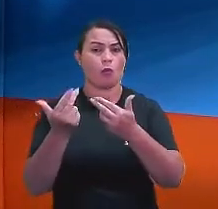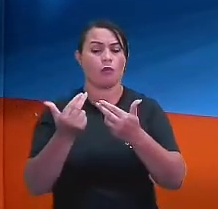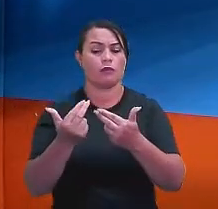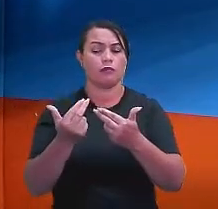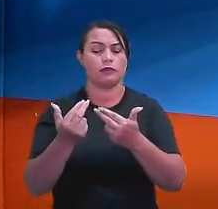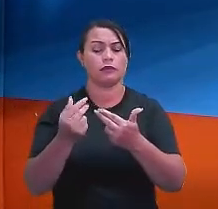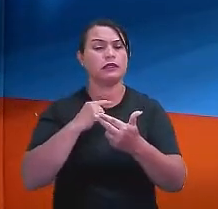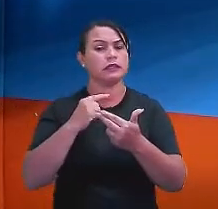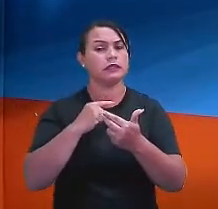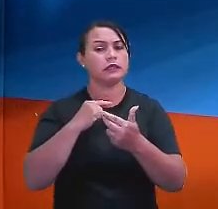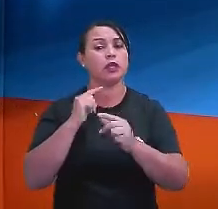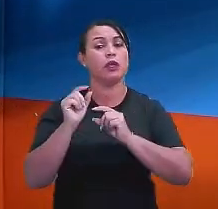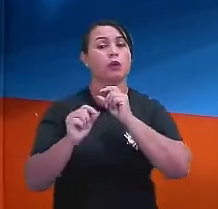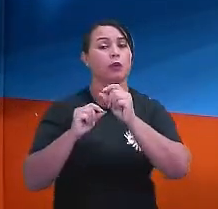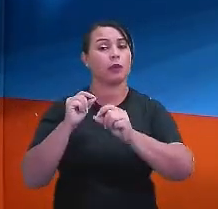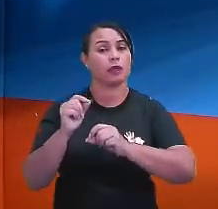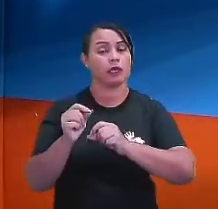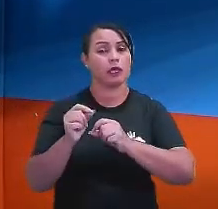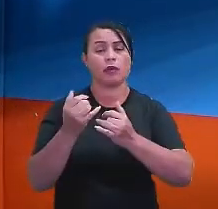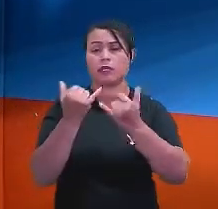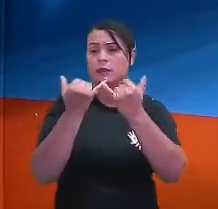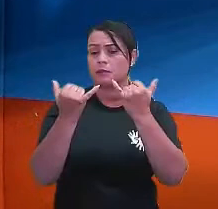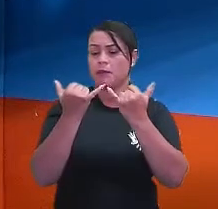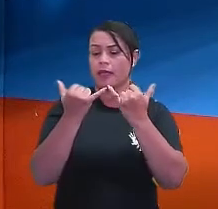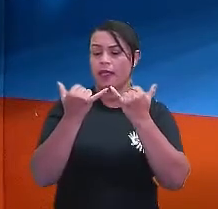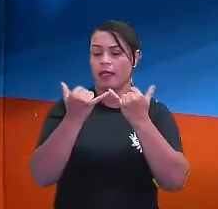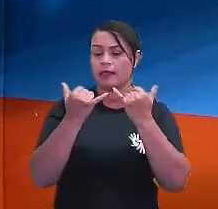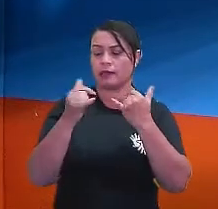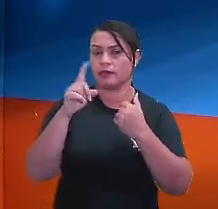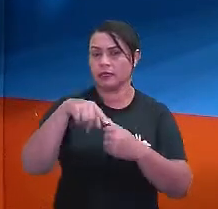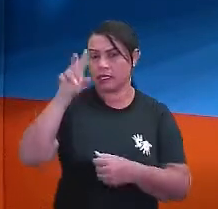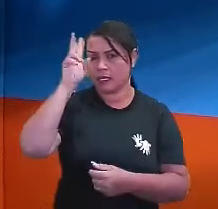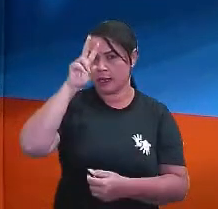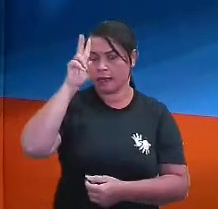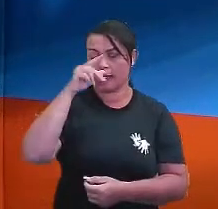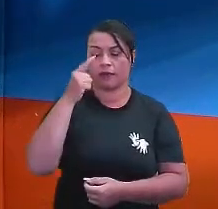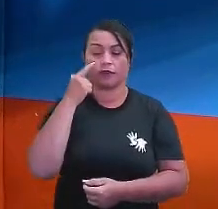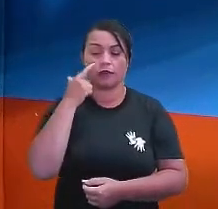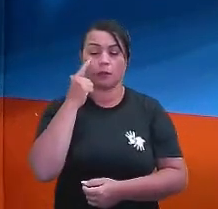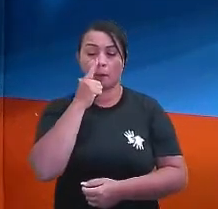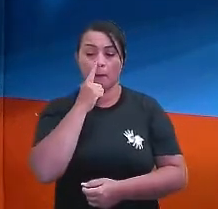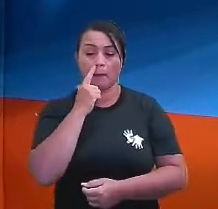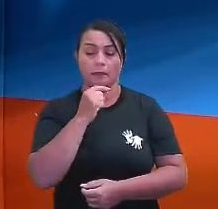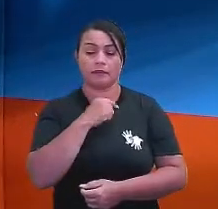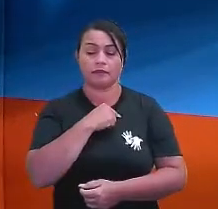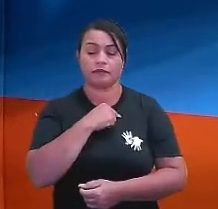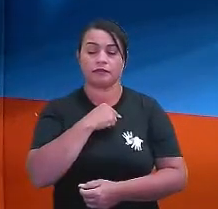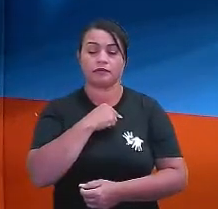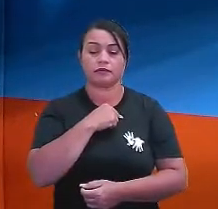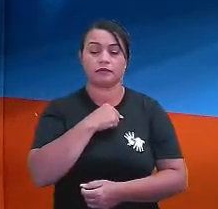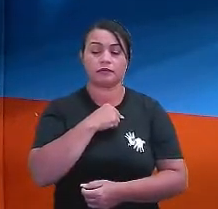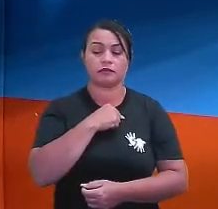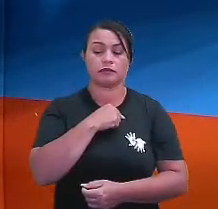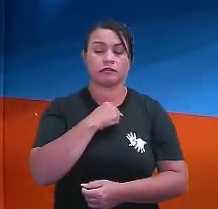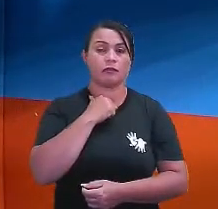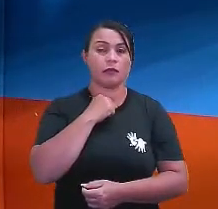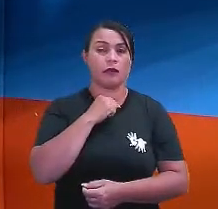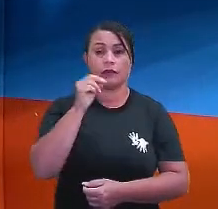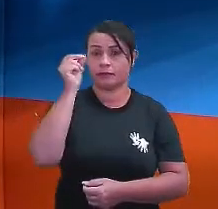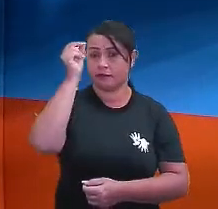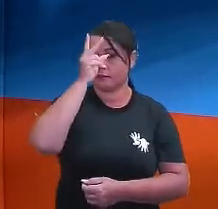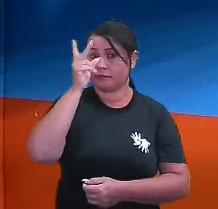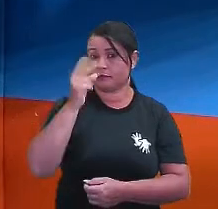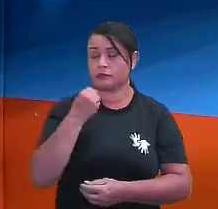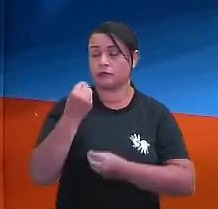né? E que elas tenham essa questão de semelhança. Lembram disso que a gente trouxe? Então, ó, se liga nessa ideia